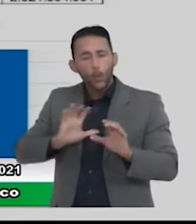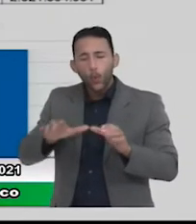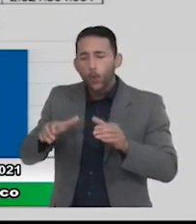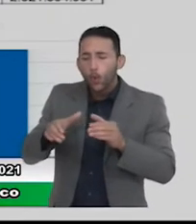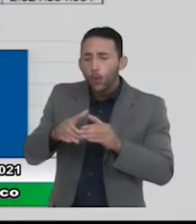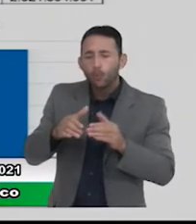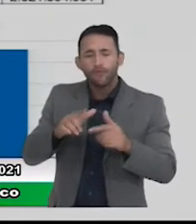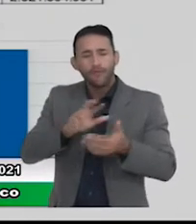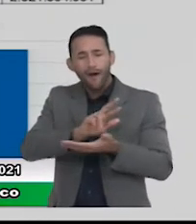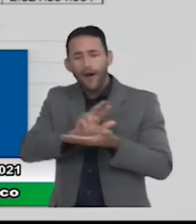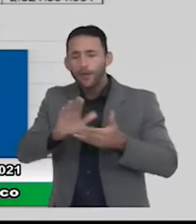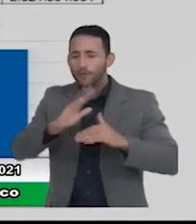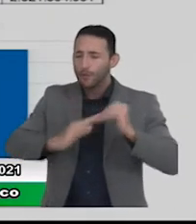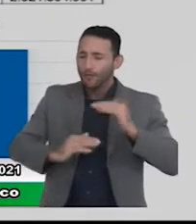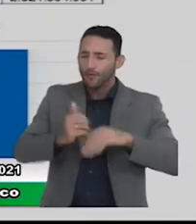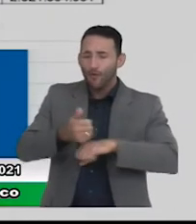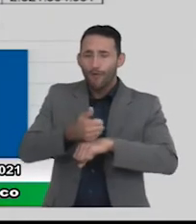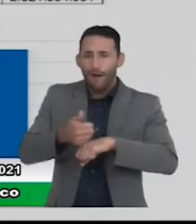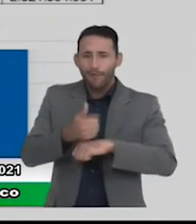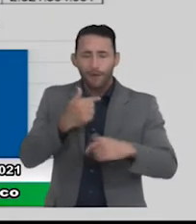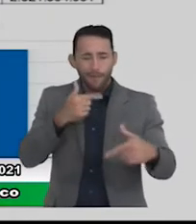nos últimos anos para captar também